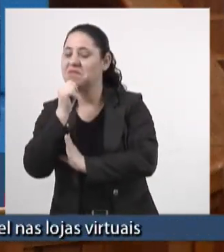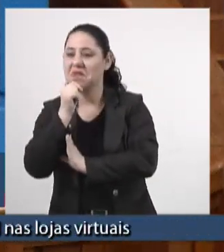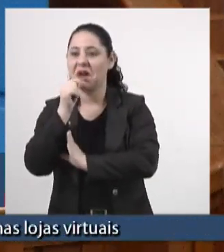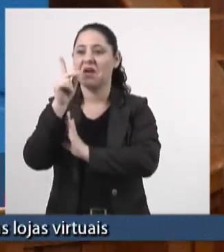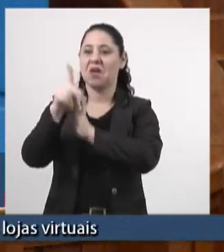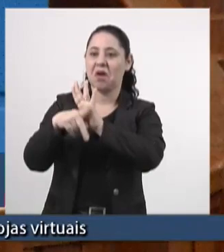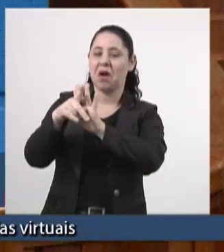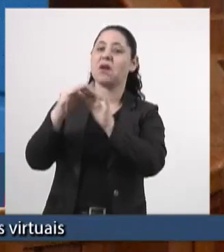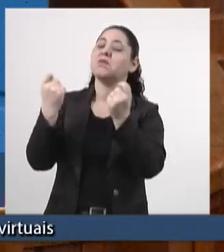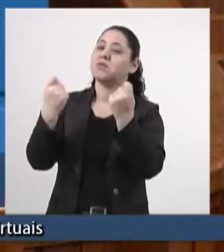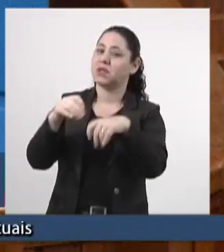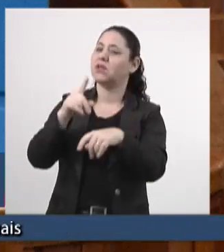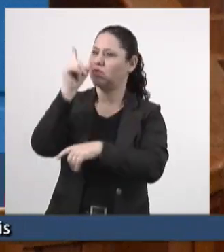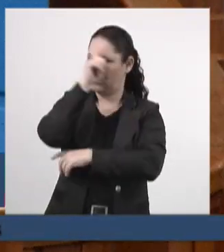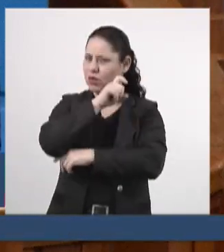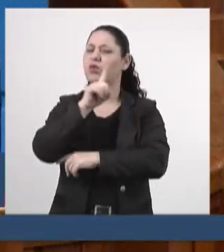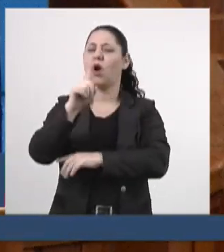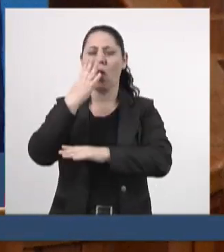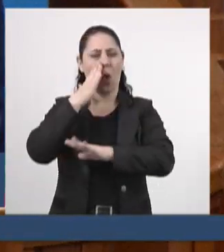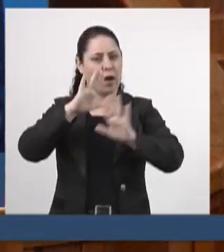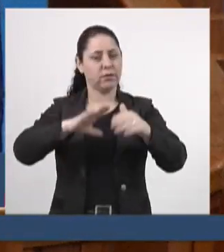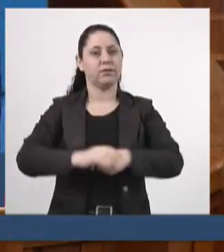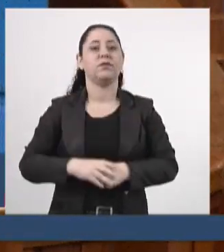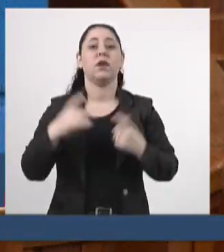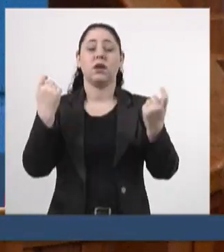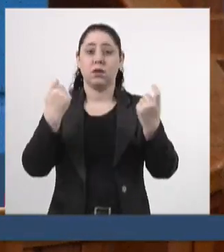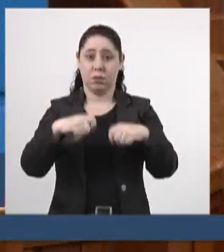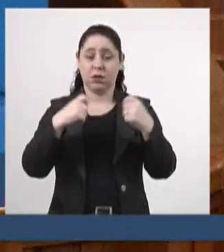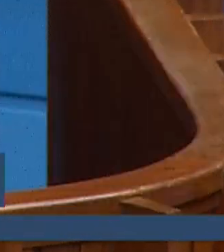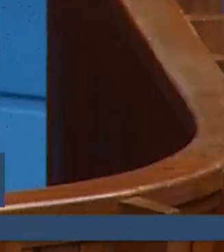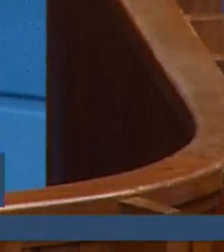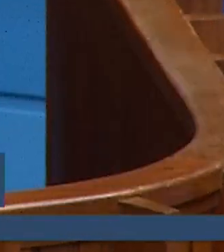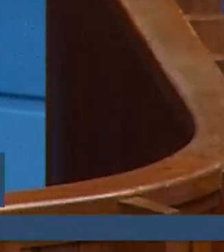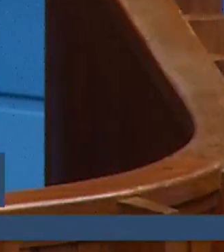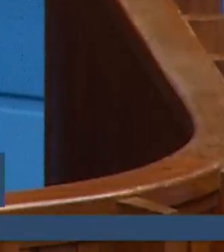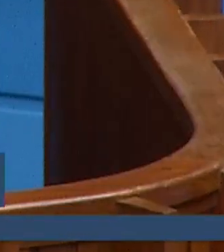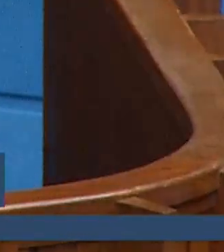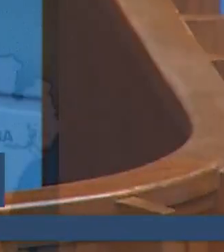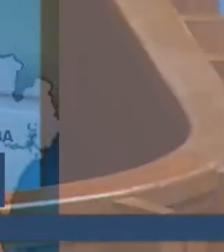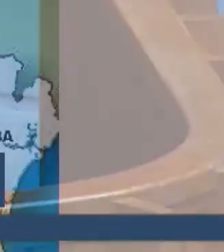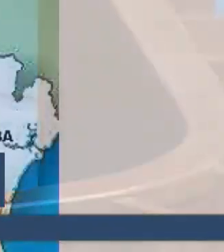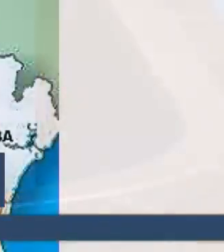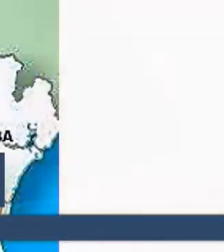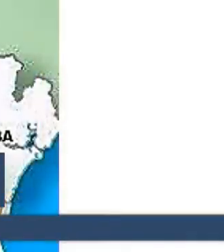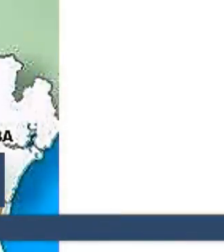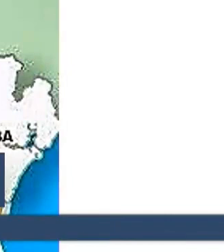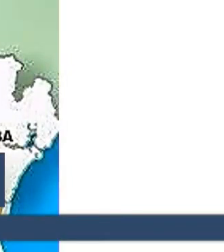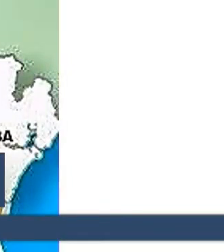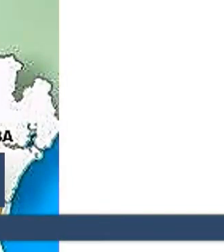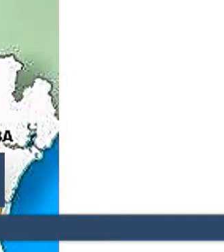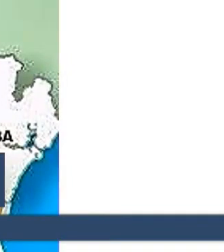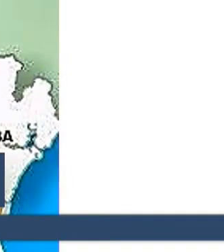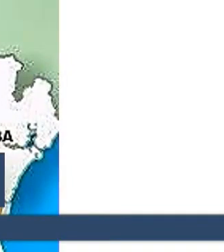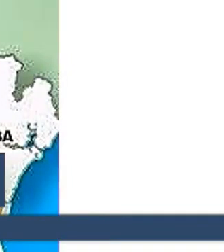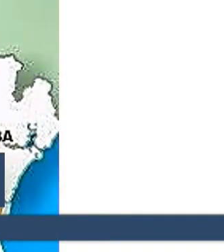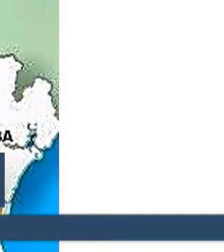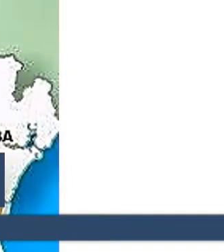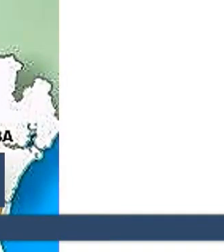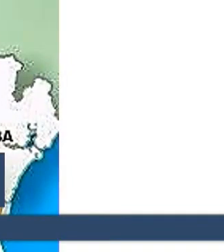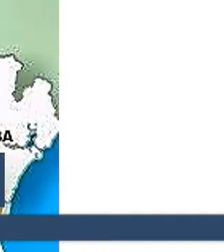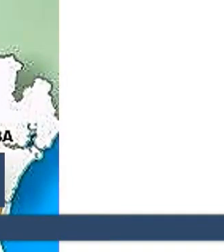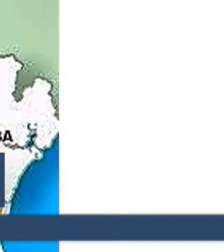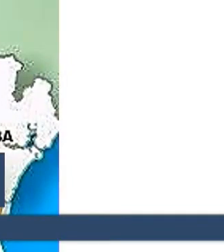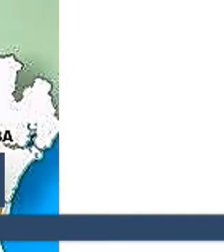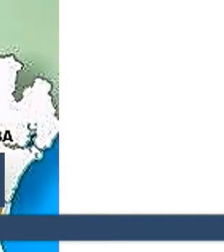precisa, olha só a dificuldade, ela precisa cruzar o Rio Paraná, só essa ponte deve custar aí no mínimo, no mínimo, 1